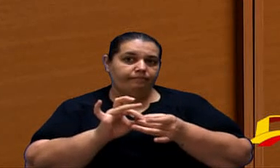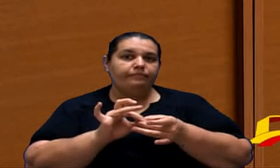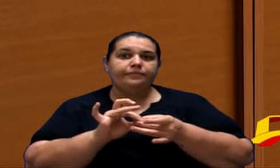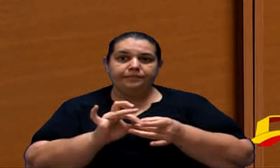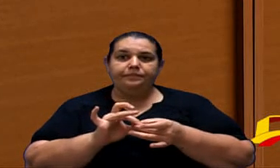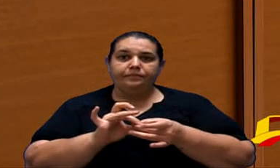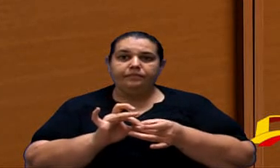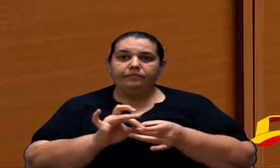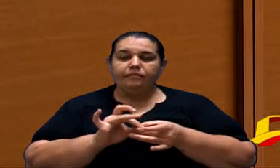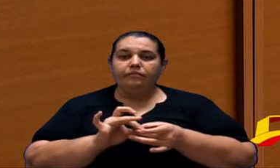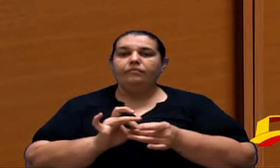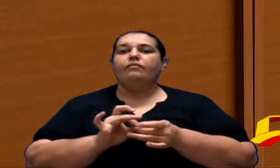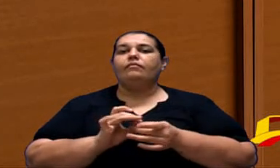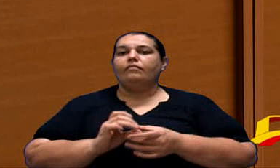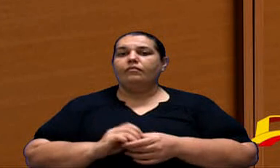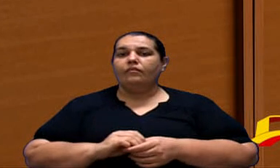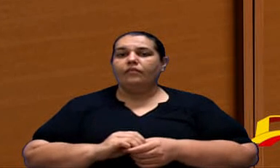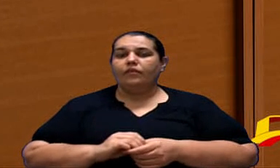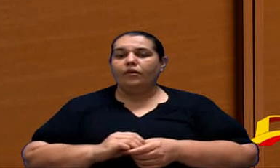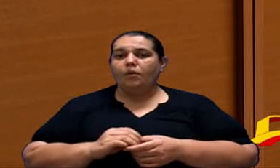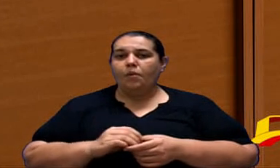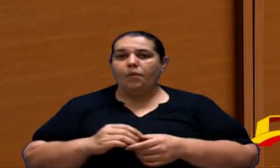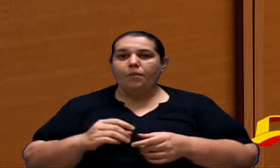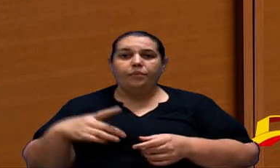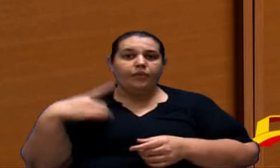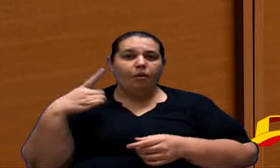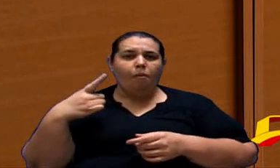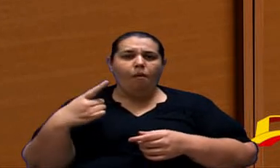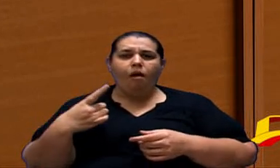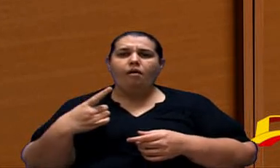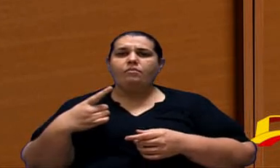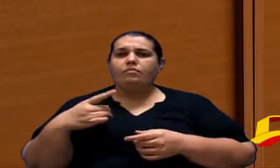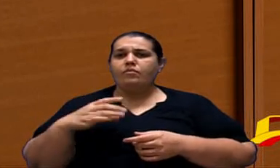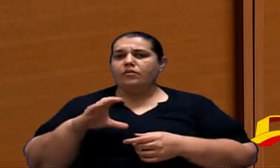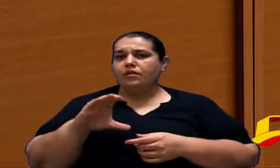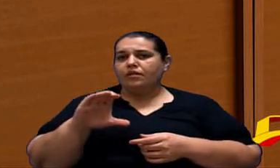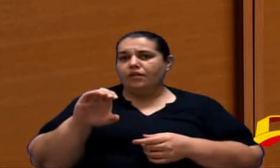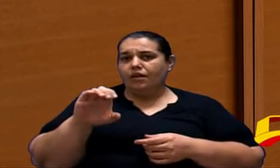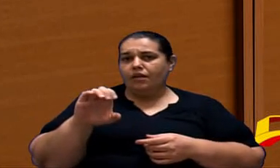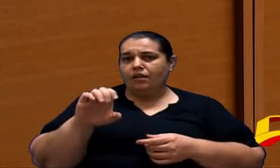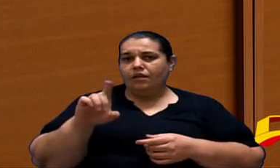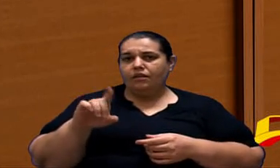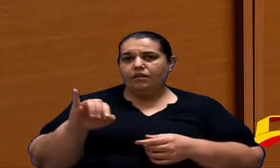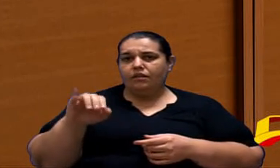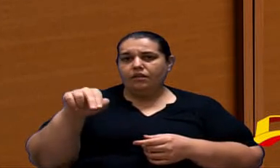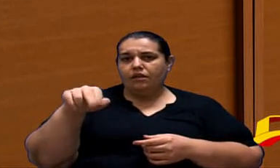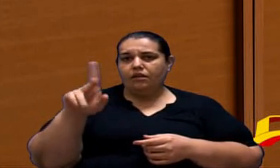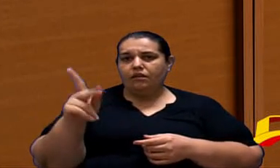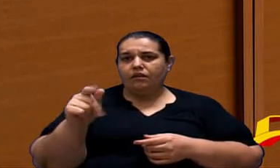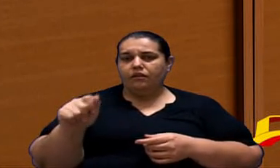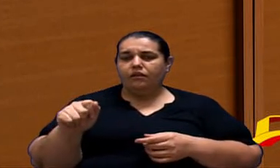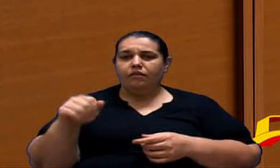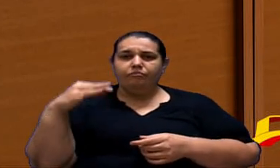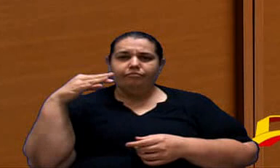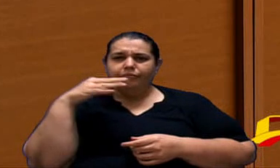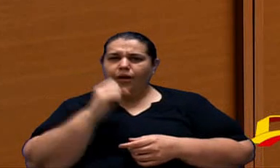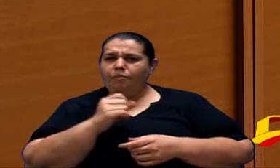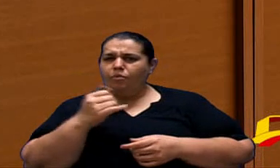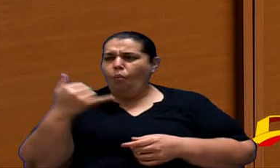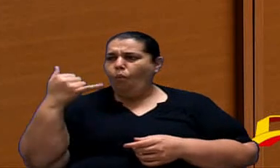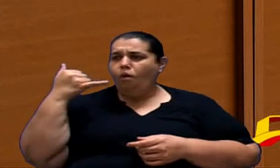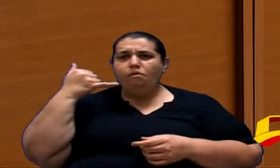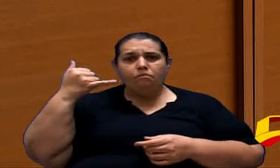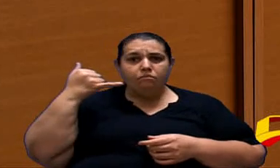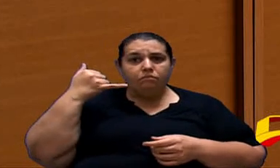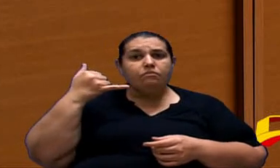vocês ganharam um grande aliado que foi o deputado Cezinho de Madureira se planificou imediatamente você viu que ele fez a ligação na mesma hora